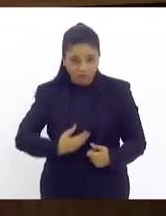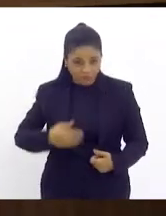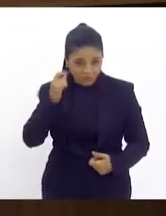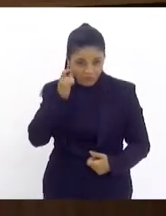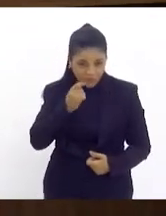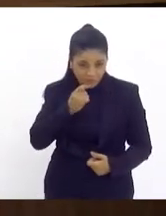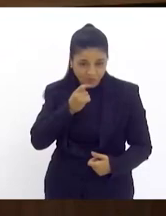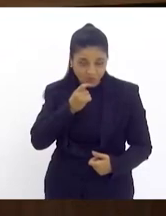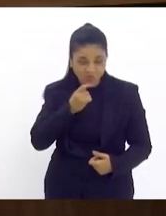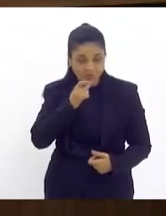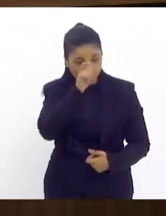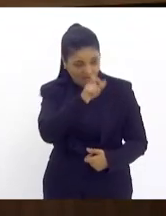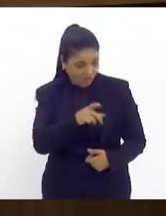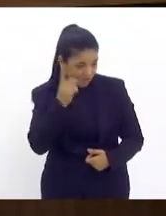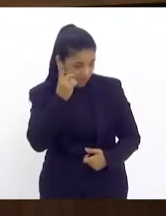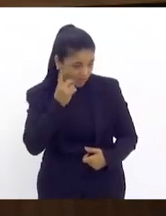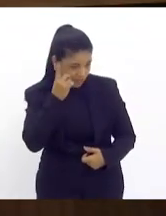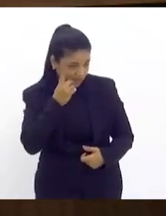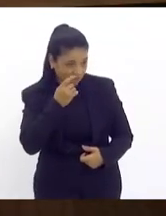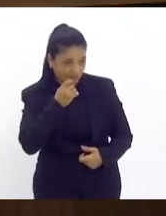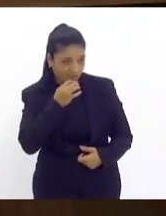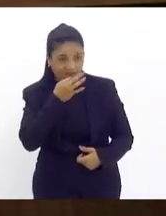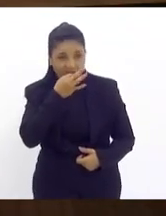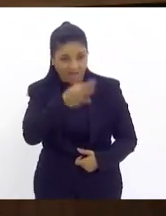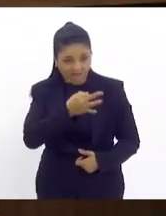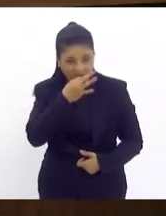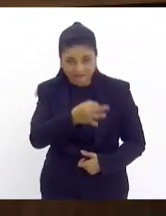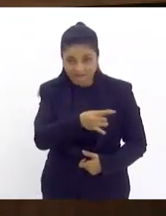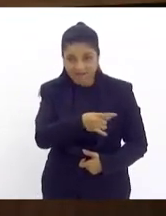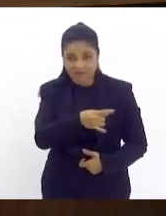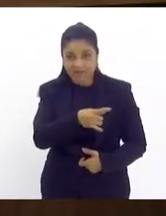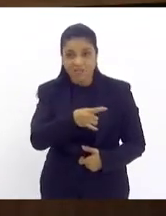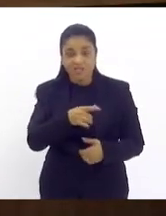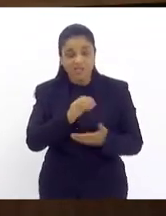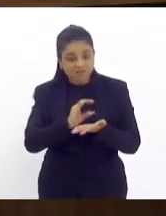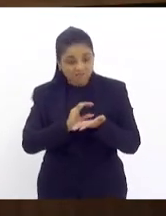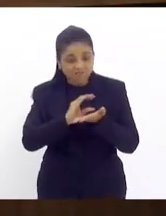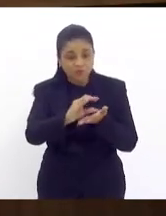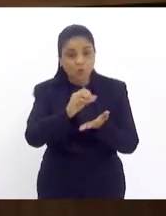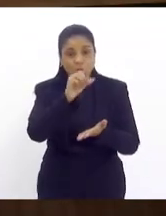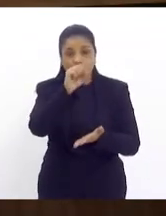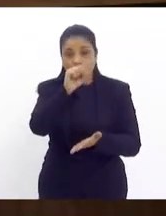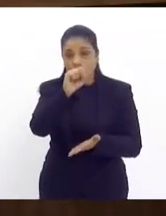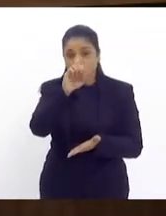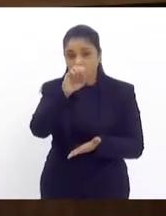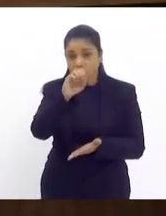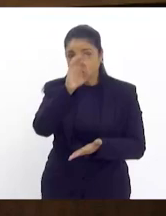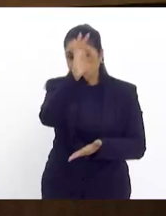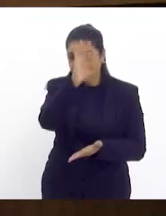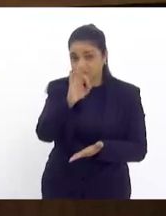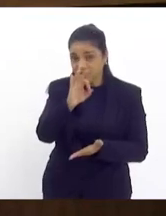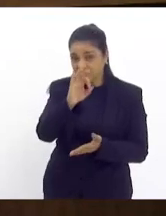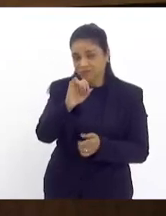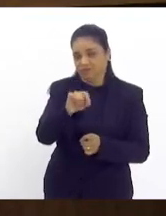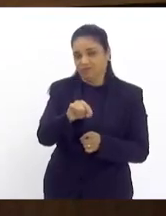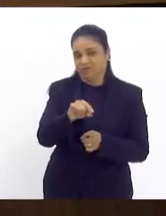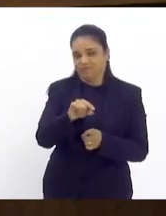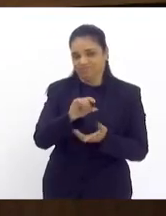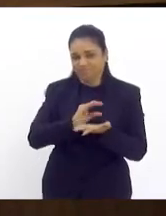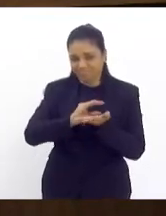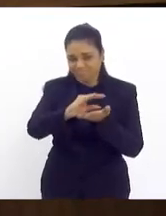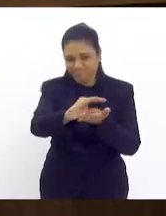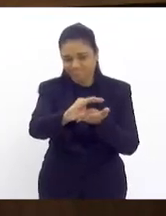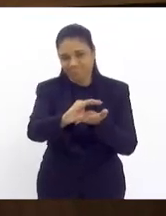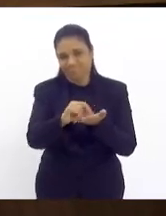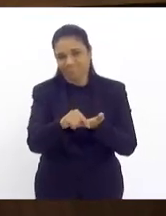oito vezes mais do que o está estipulado para aplicação no fundo estadual habitacional de